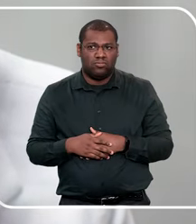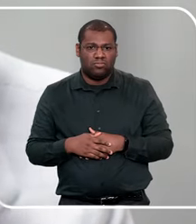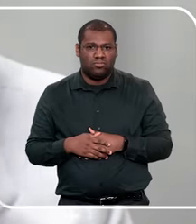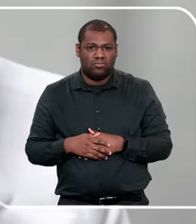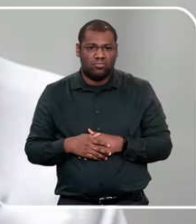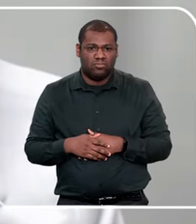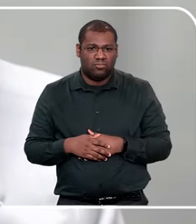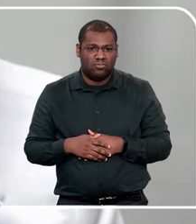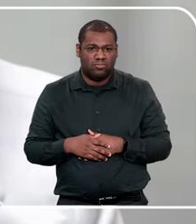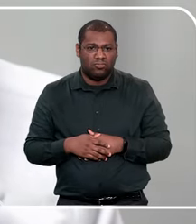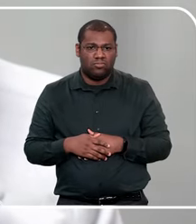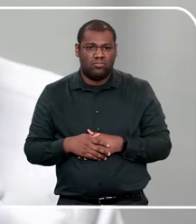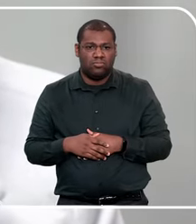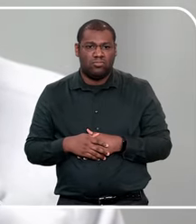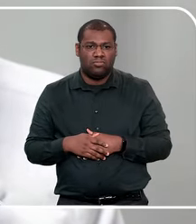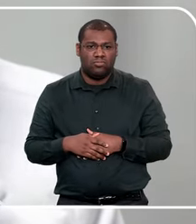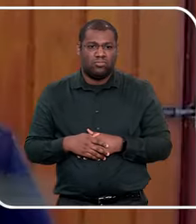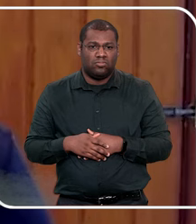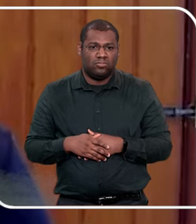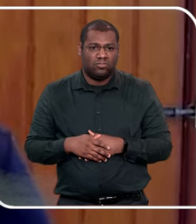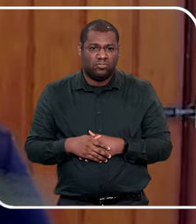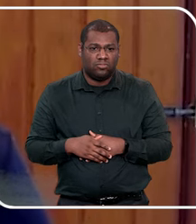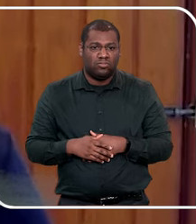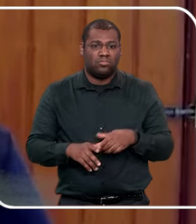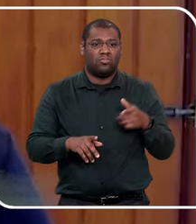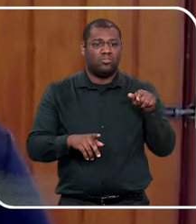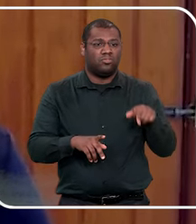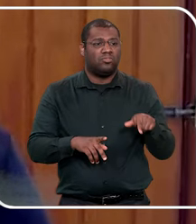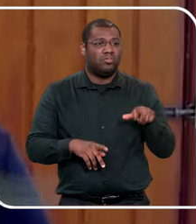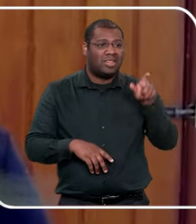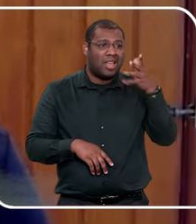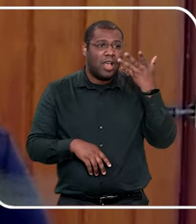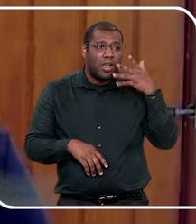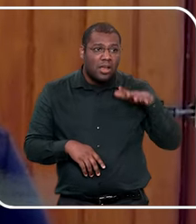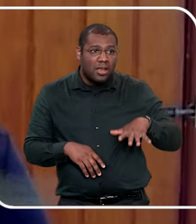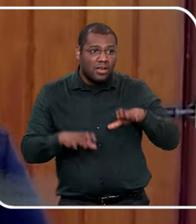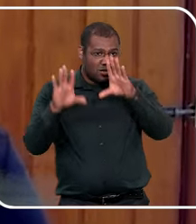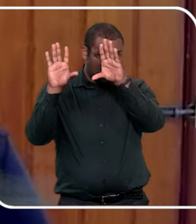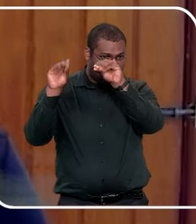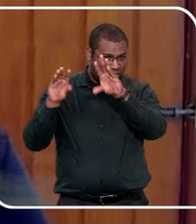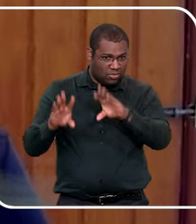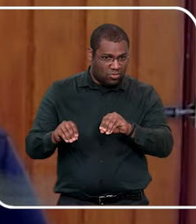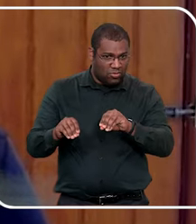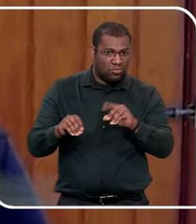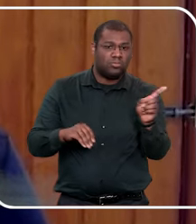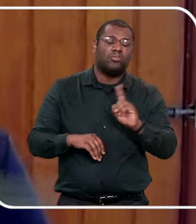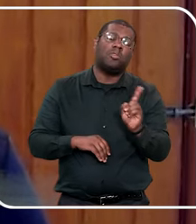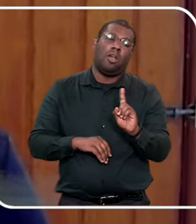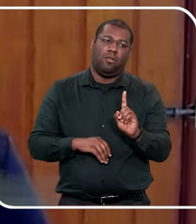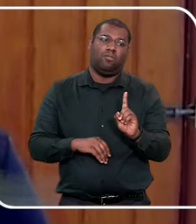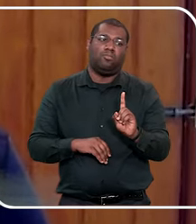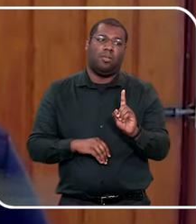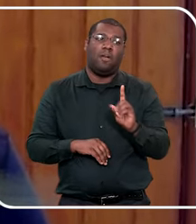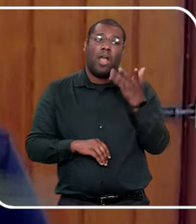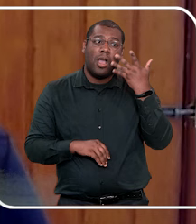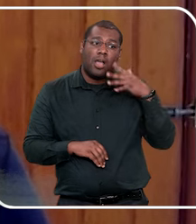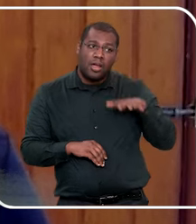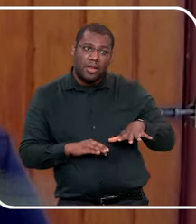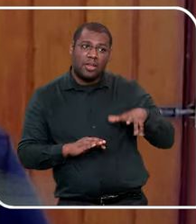é abusador? Não existe criança abusadora, existe criança vítima, que está repetindo,